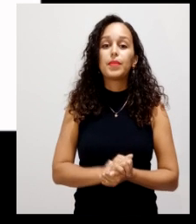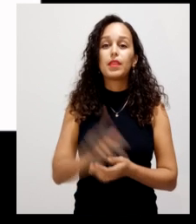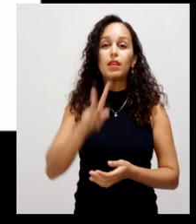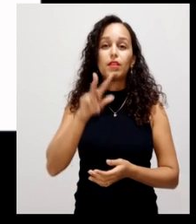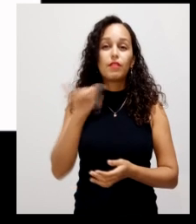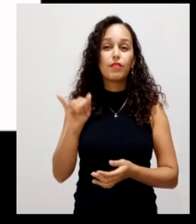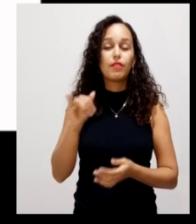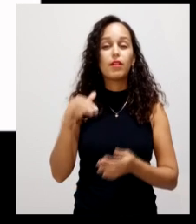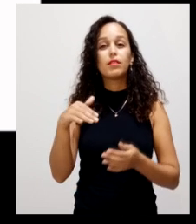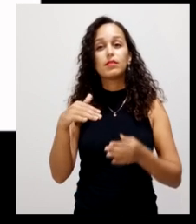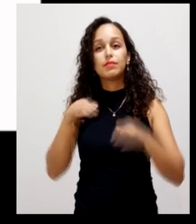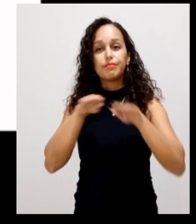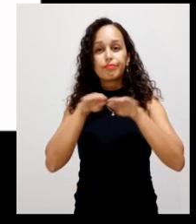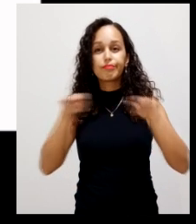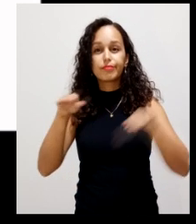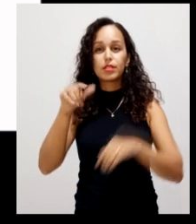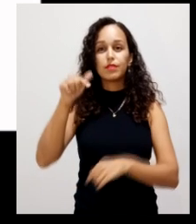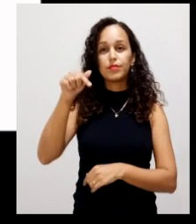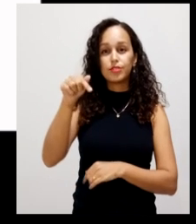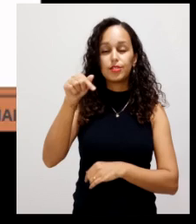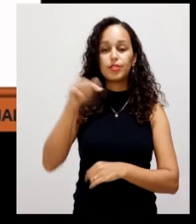estar ali na faixa de 7.